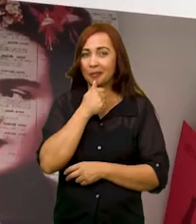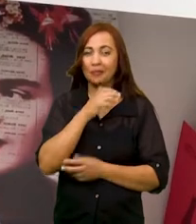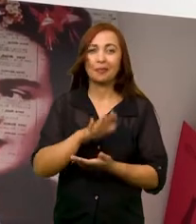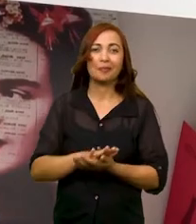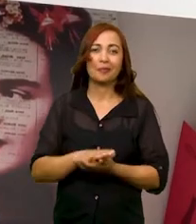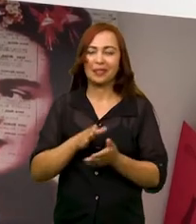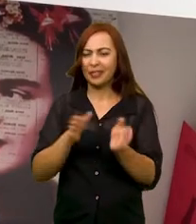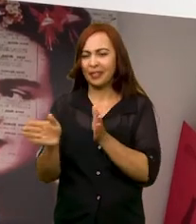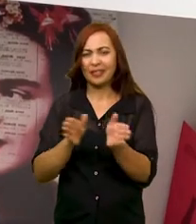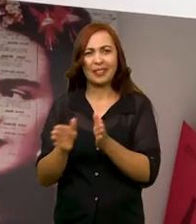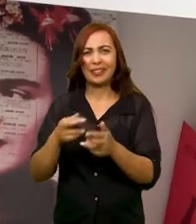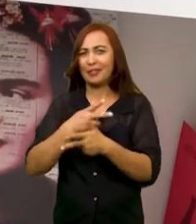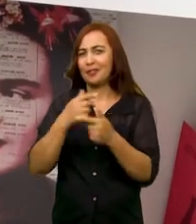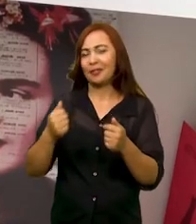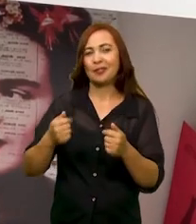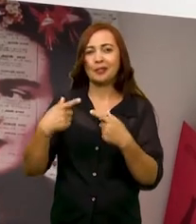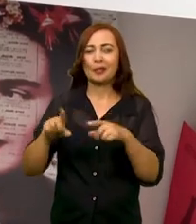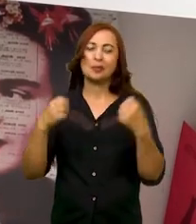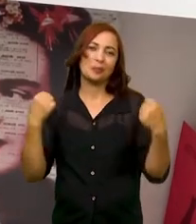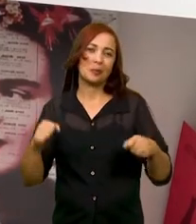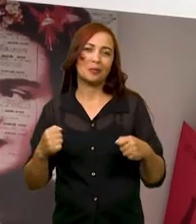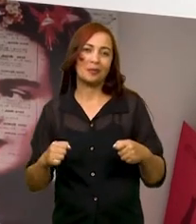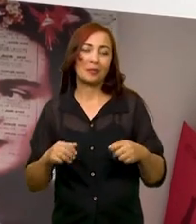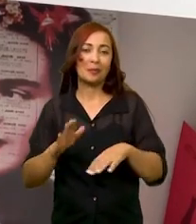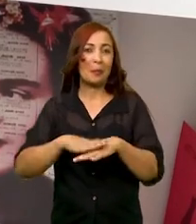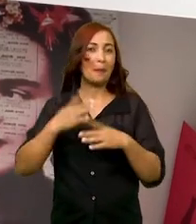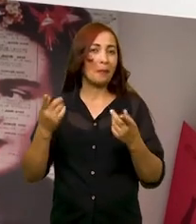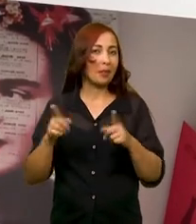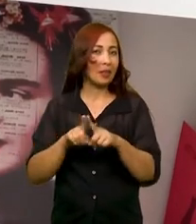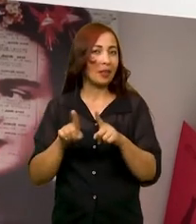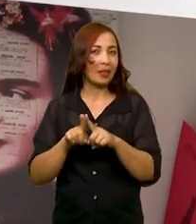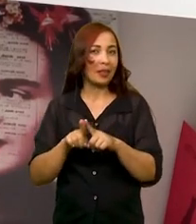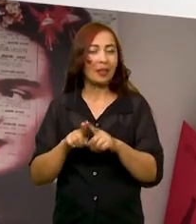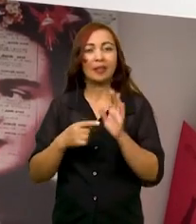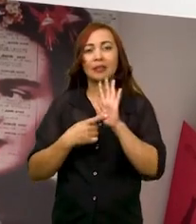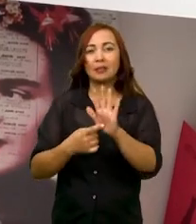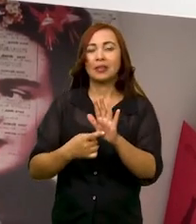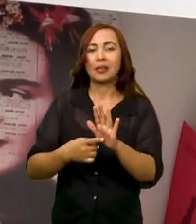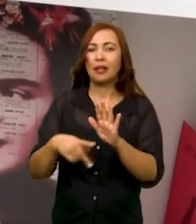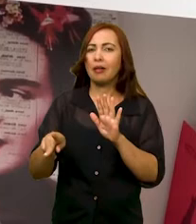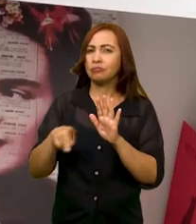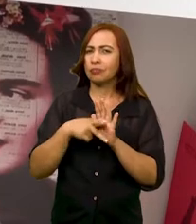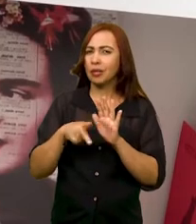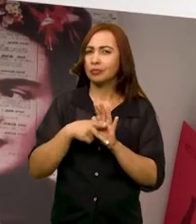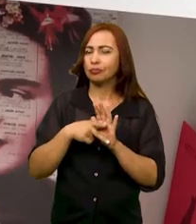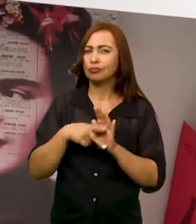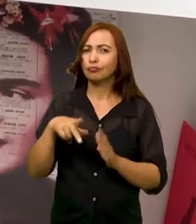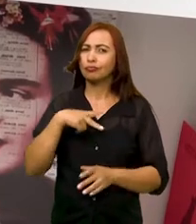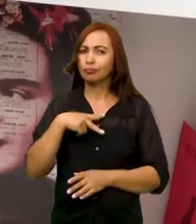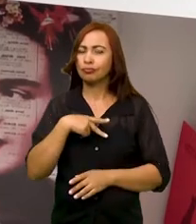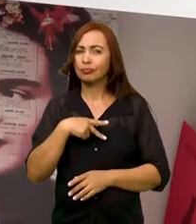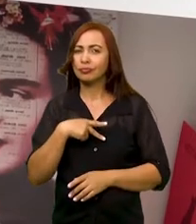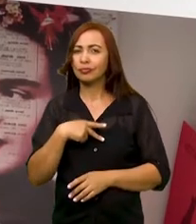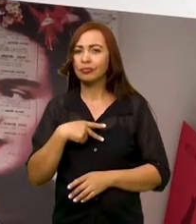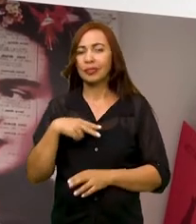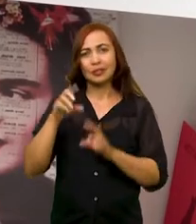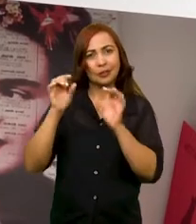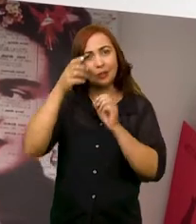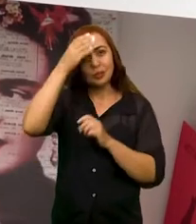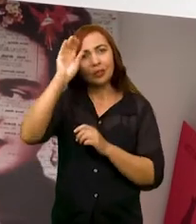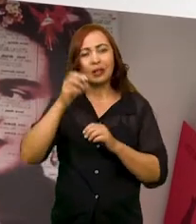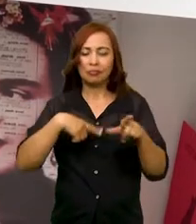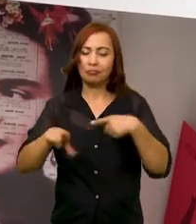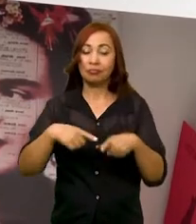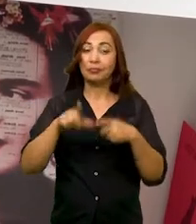exemplo, entre tantas outras possibilidades. Mas, além disso, os memes apresentam particularidades estruturais, composicionais,